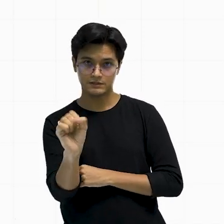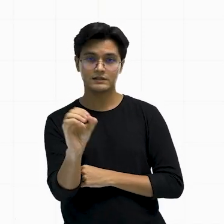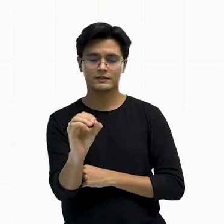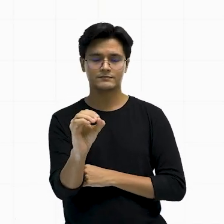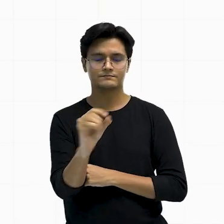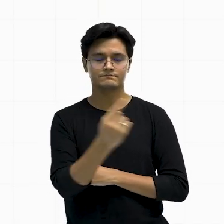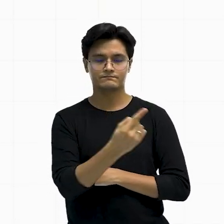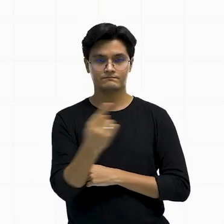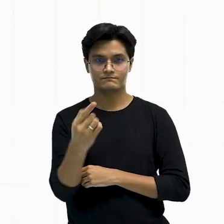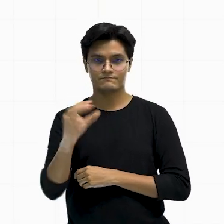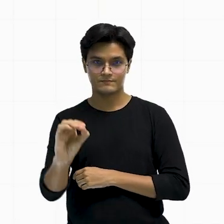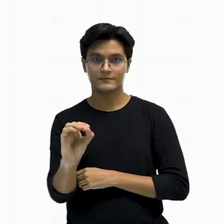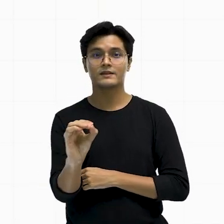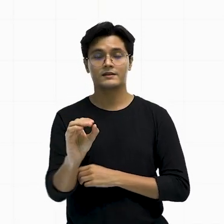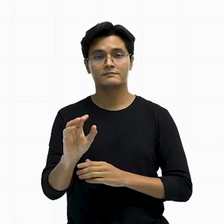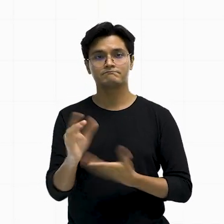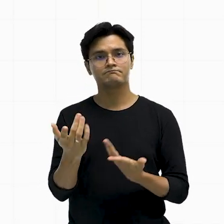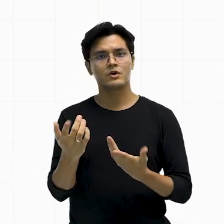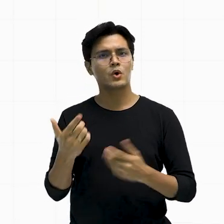esse ângulo aqui,